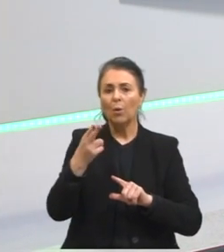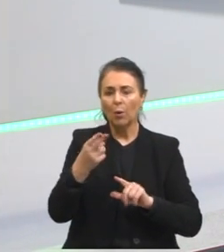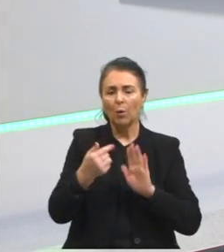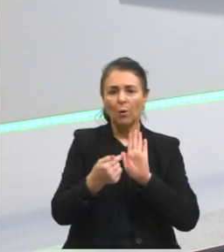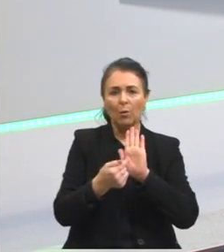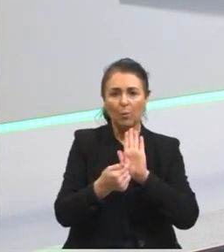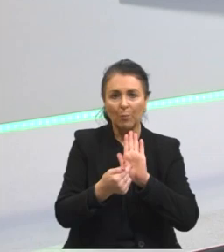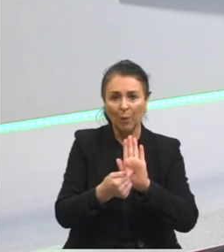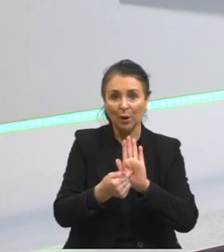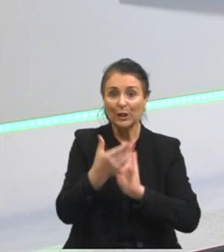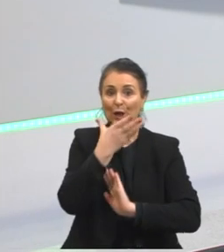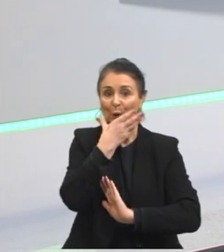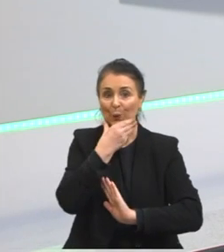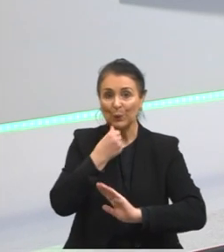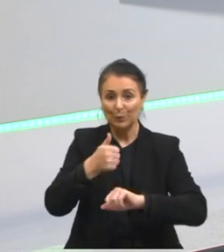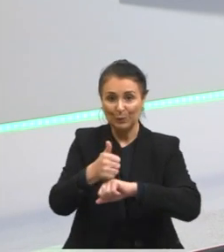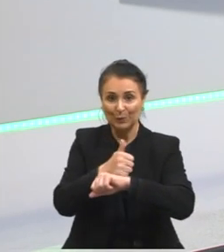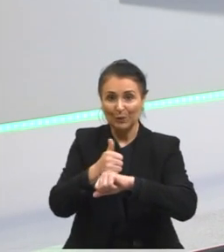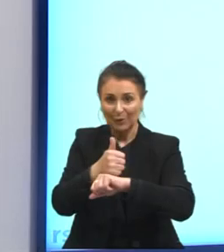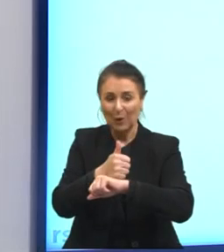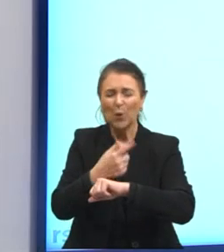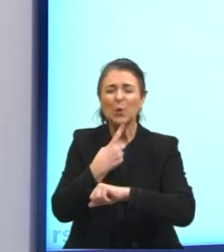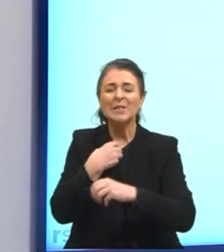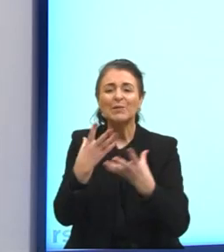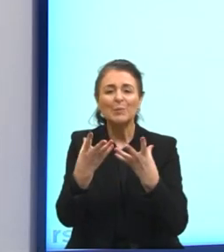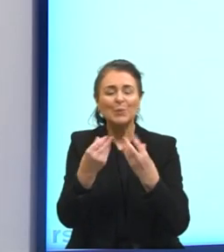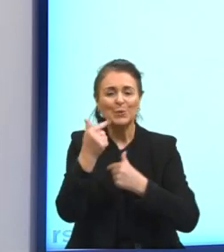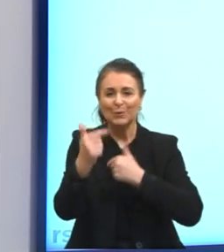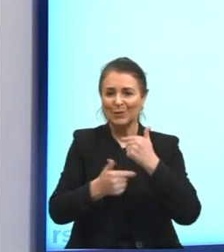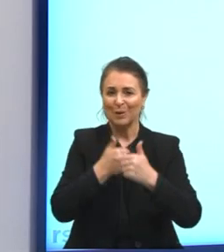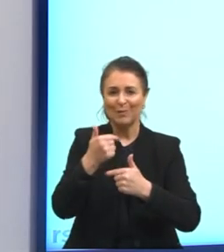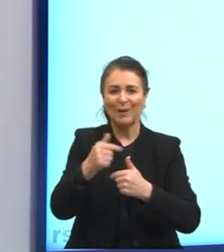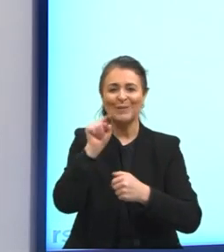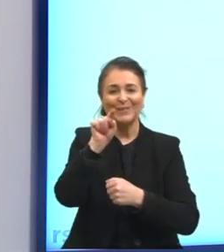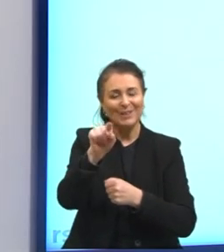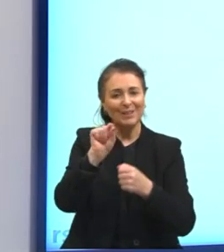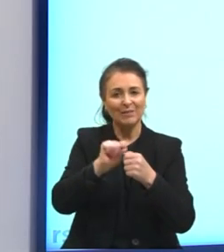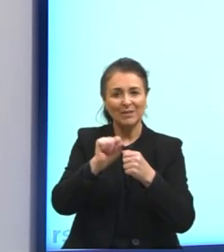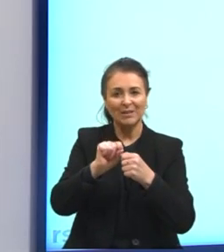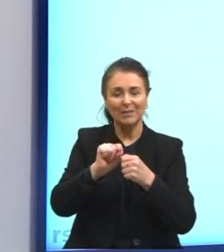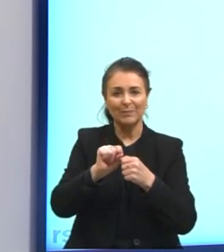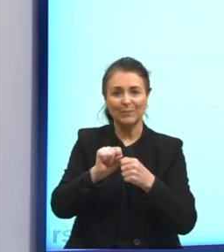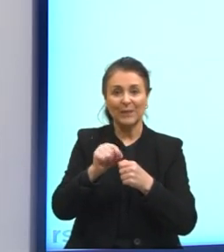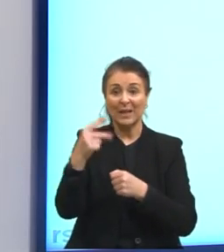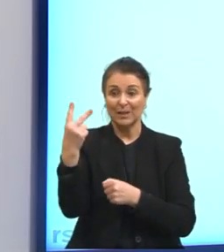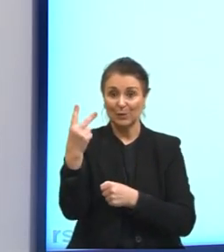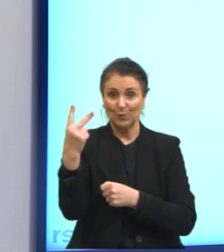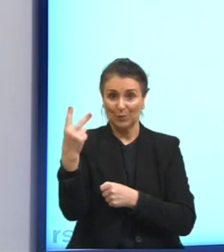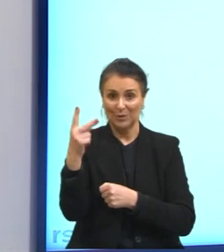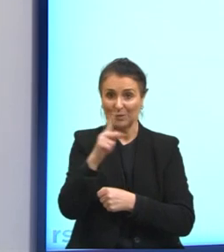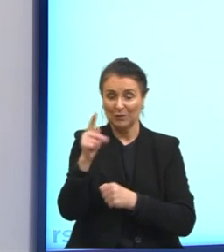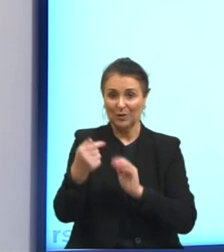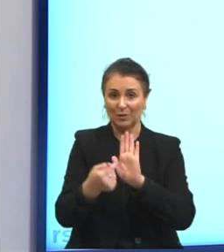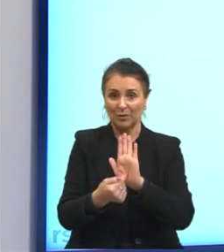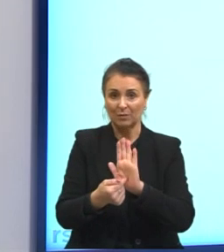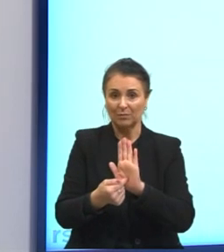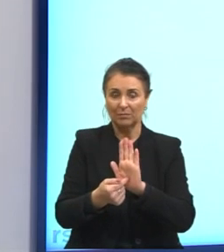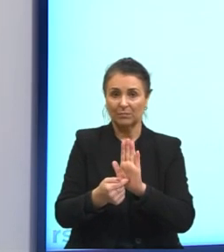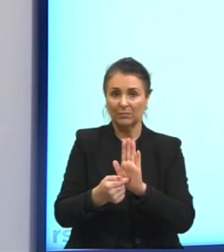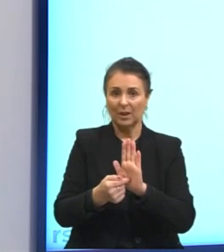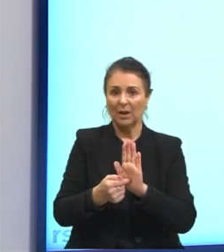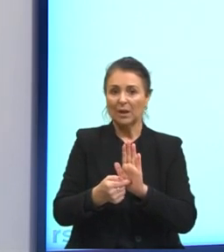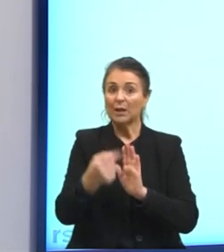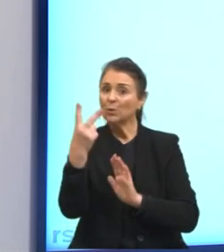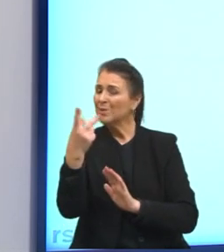devoção do carpinteiro ao seu ofício. Então, nessas duas aqui, nenhuma das duas está